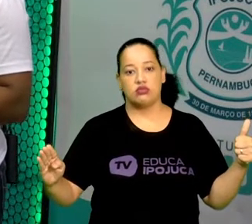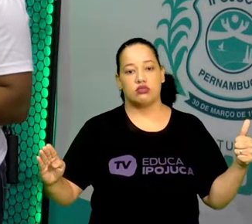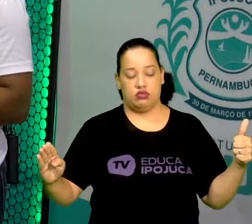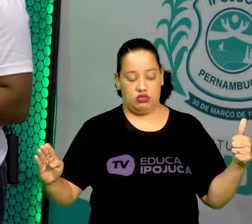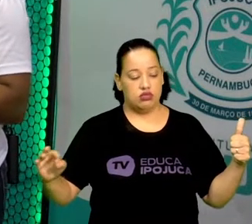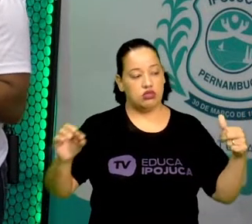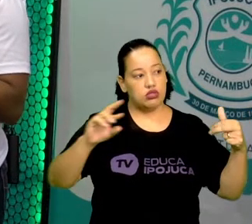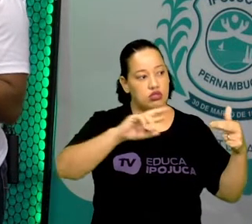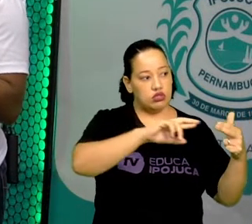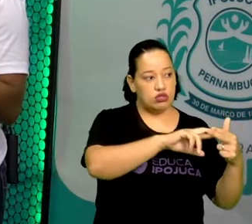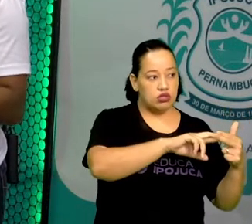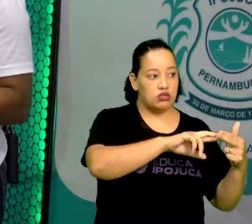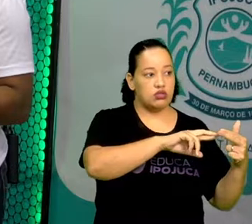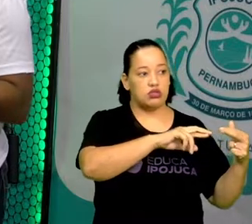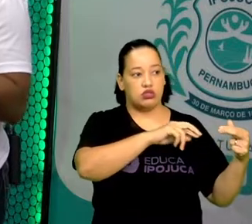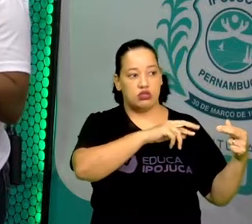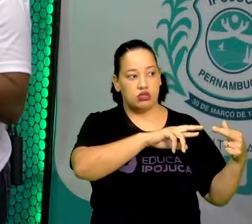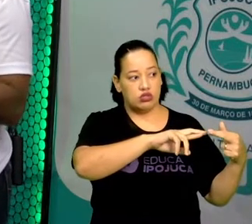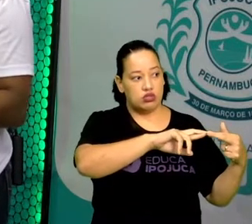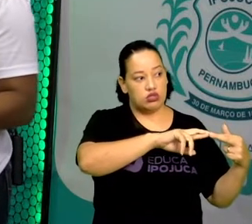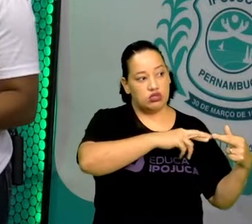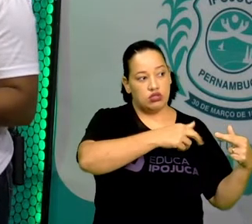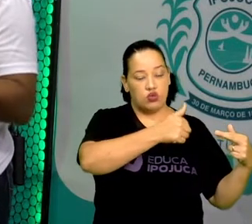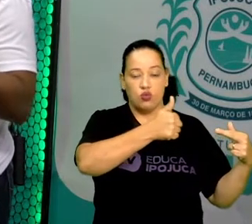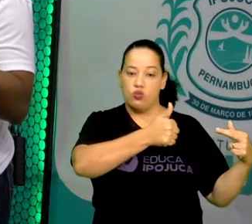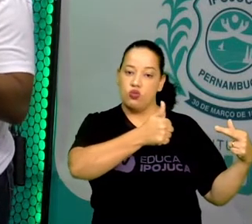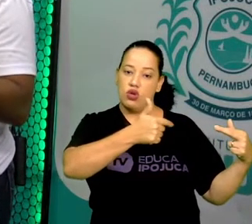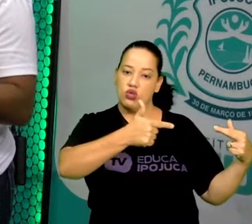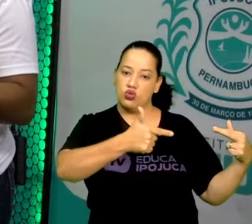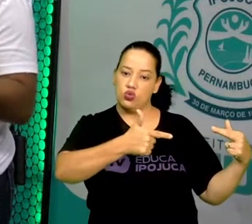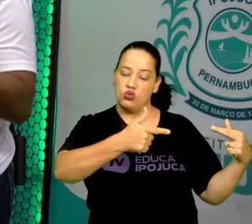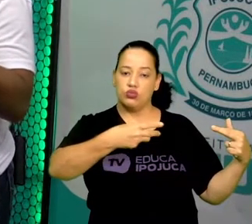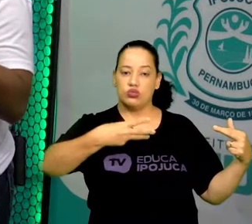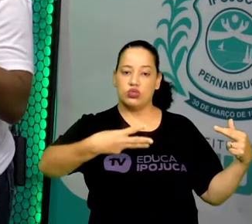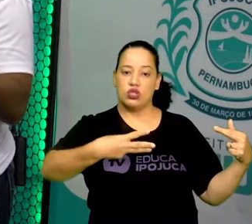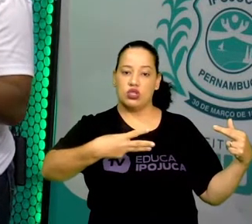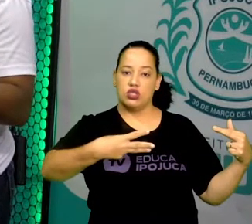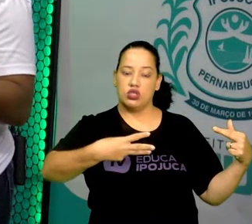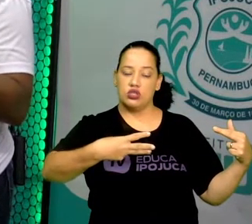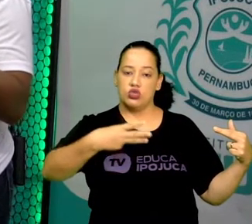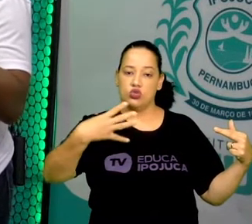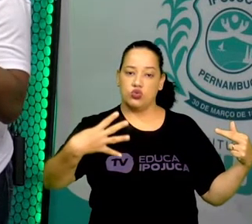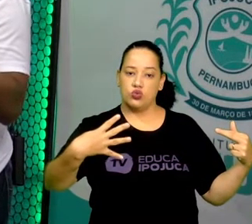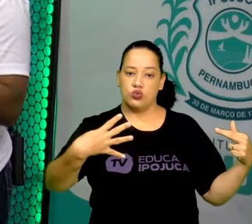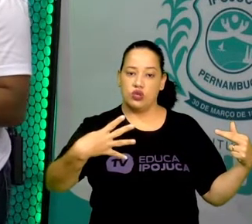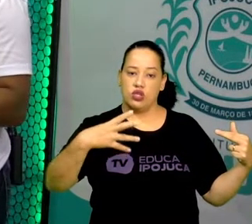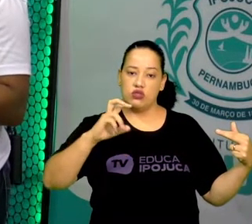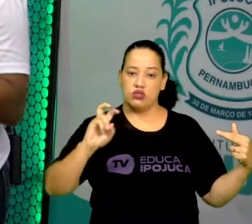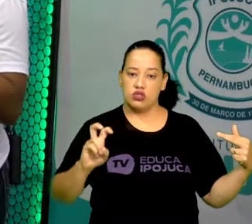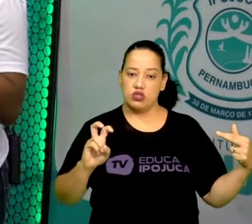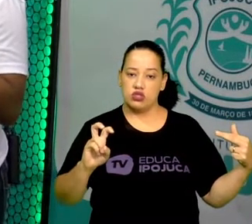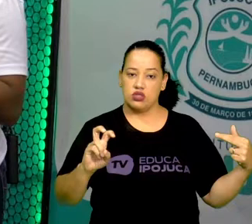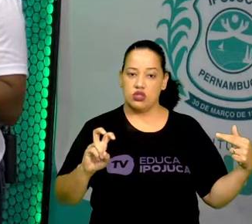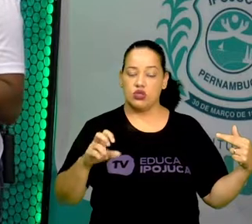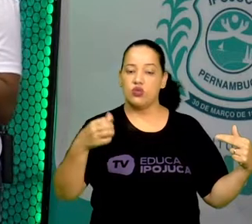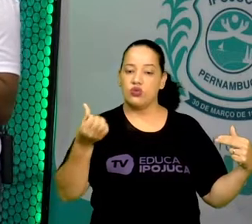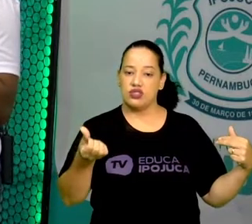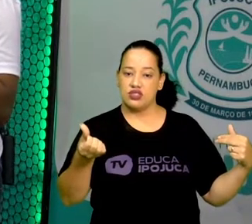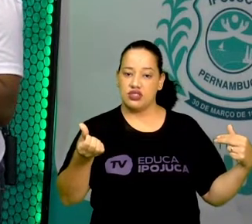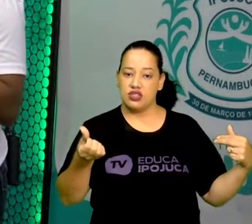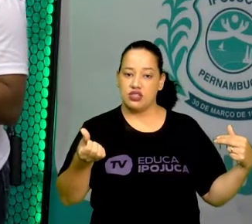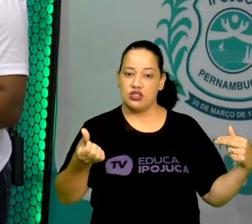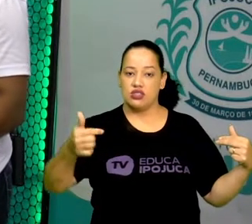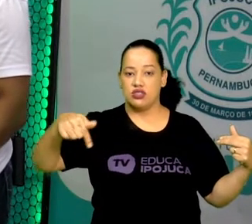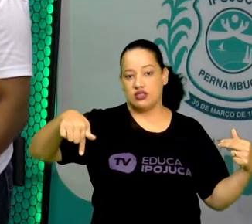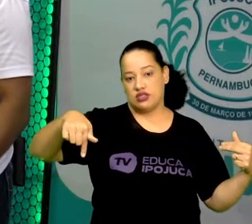Então, vou colocar 1, 2, 3, 4, 5, 6,